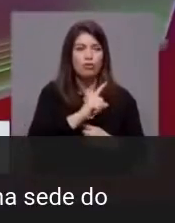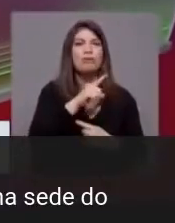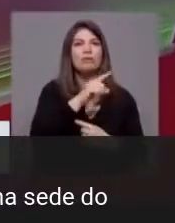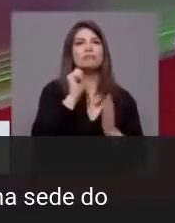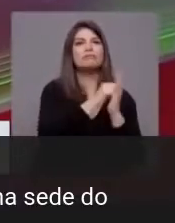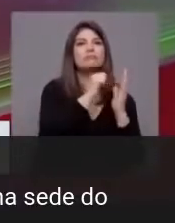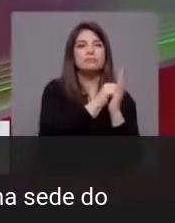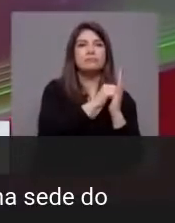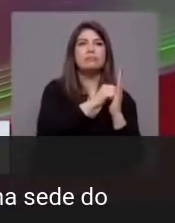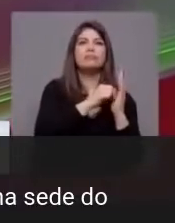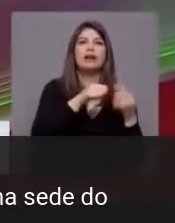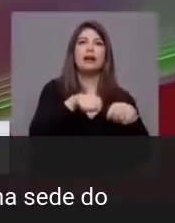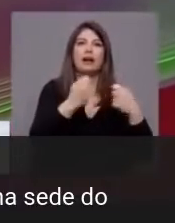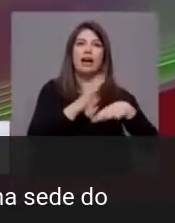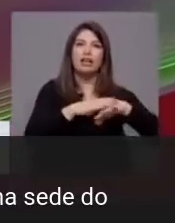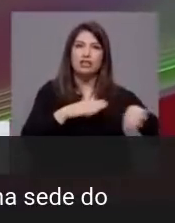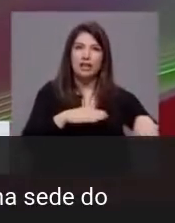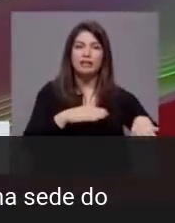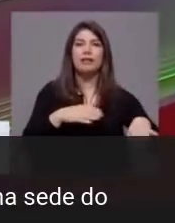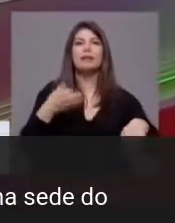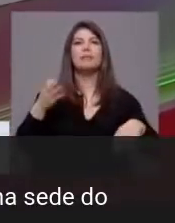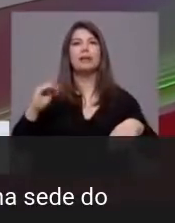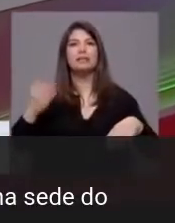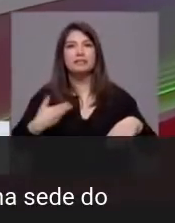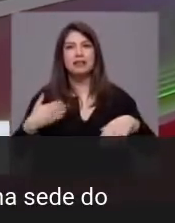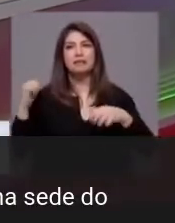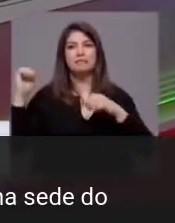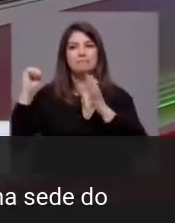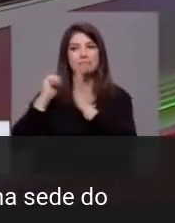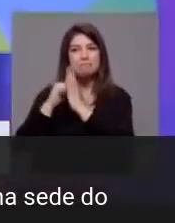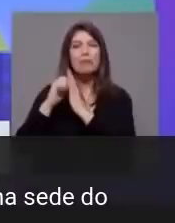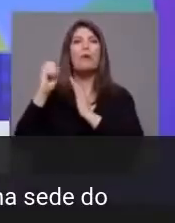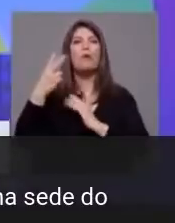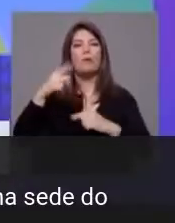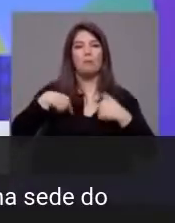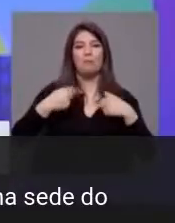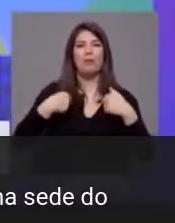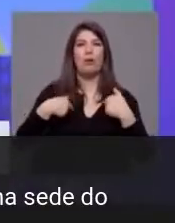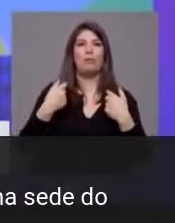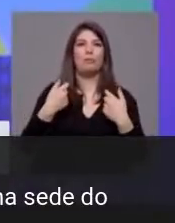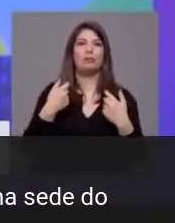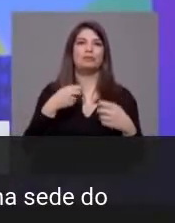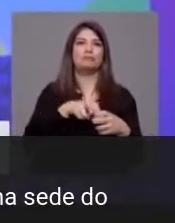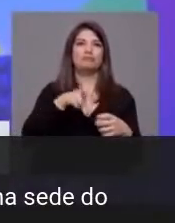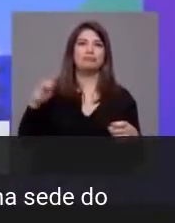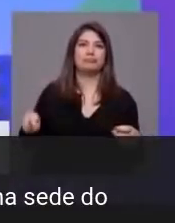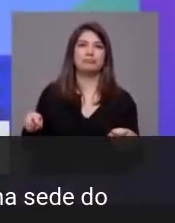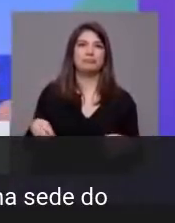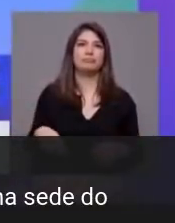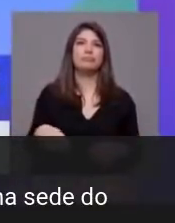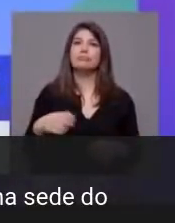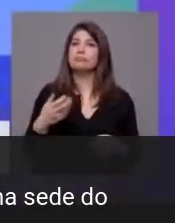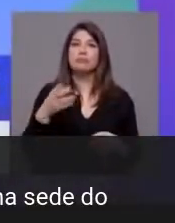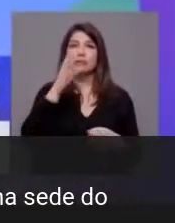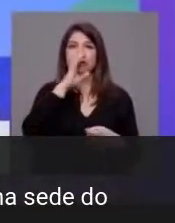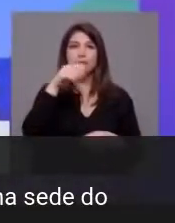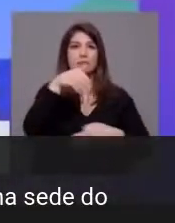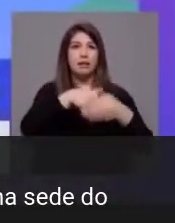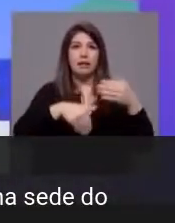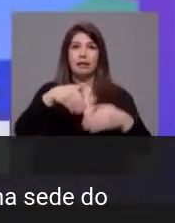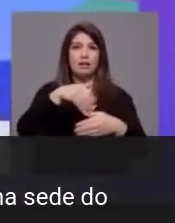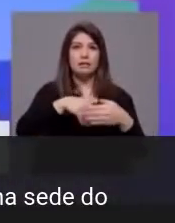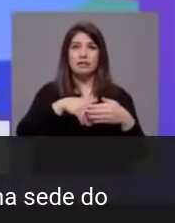ou bate o senhor que aporta? Bom, eu já disse que saio, obviamente, perder as eleições, porque isso